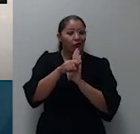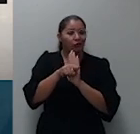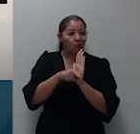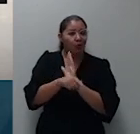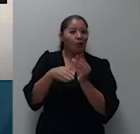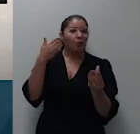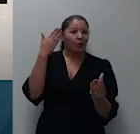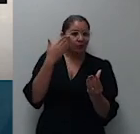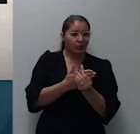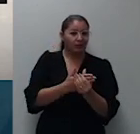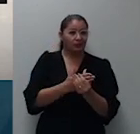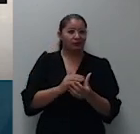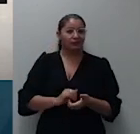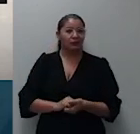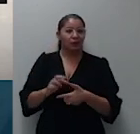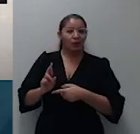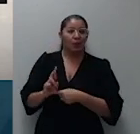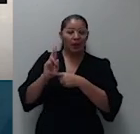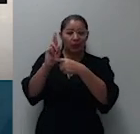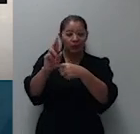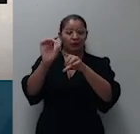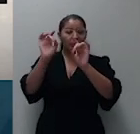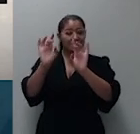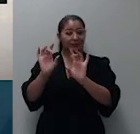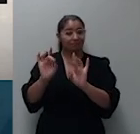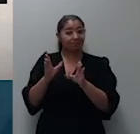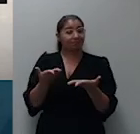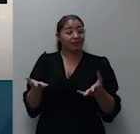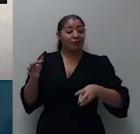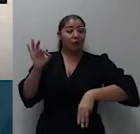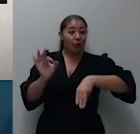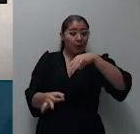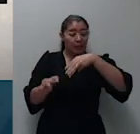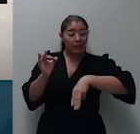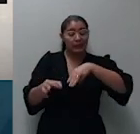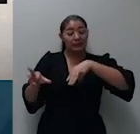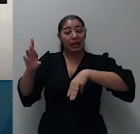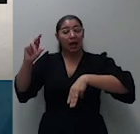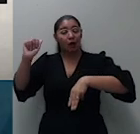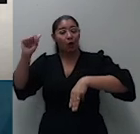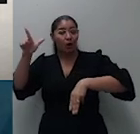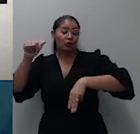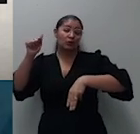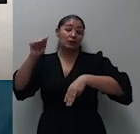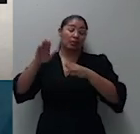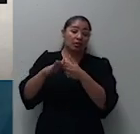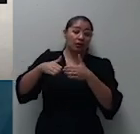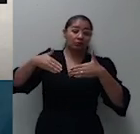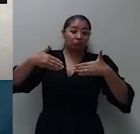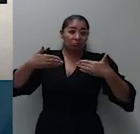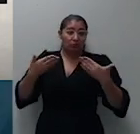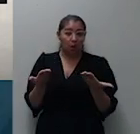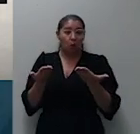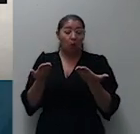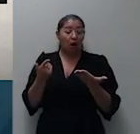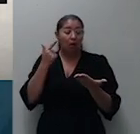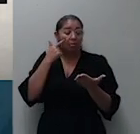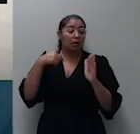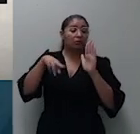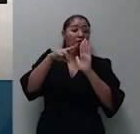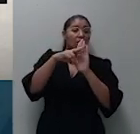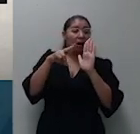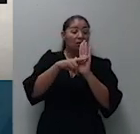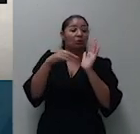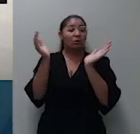recurso especial o ministro Raul Araújo então submeteu em questão de ordem a turma e a